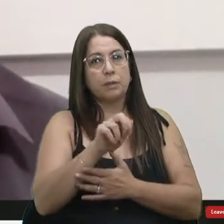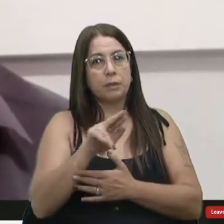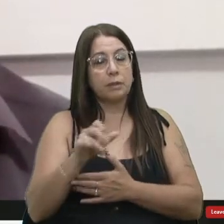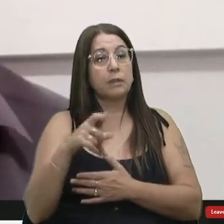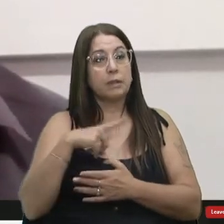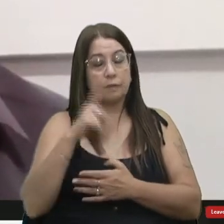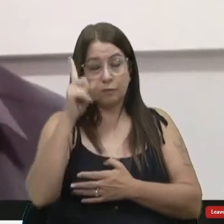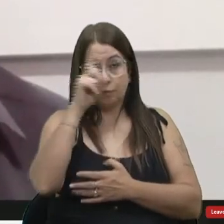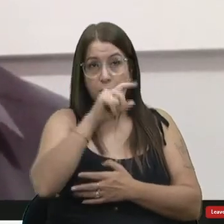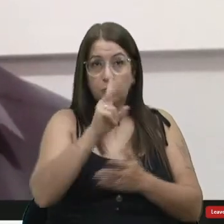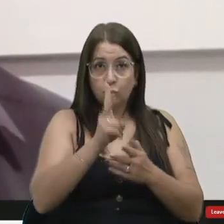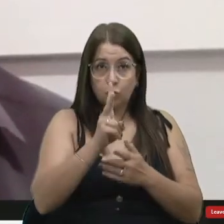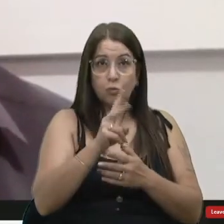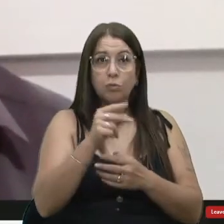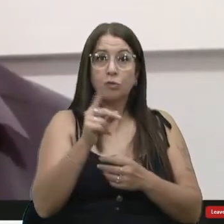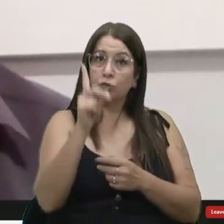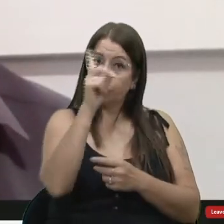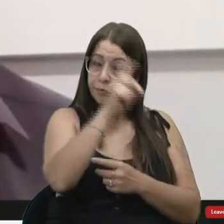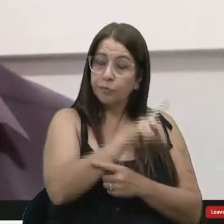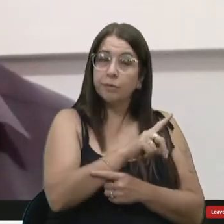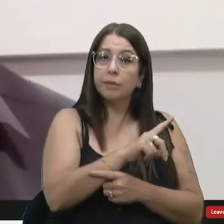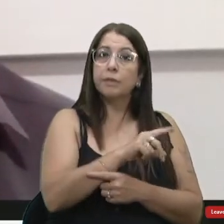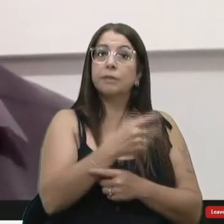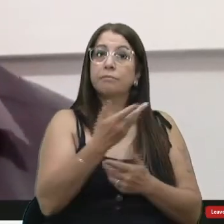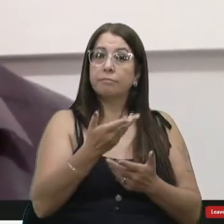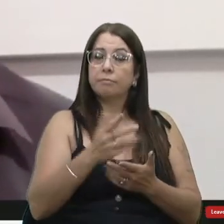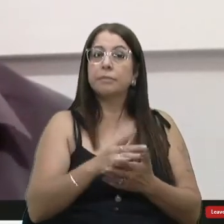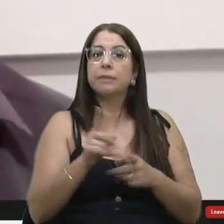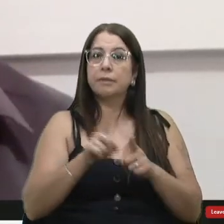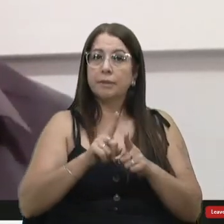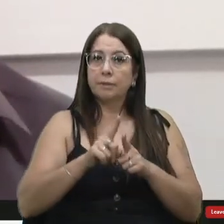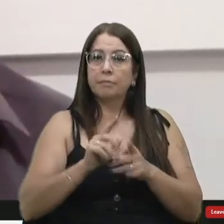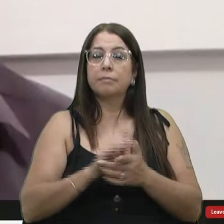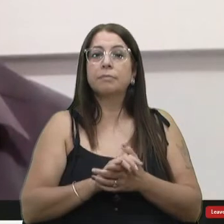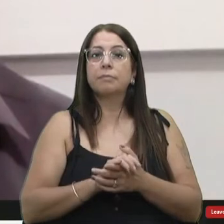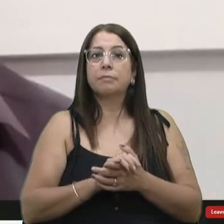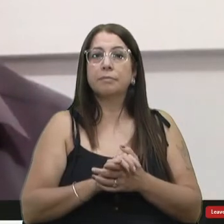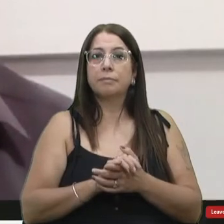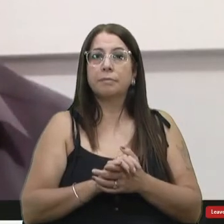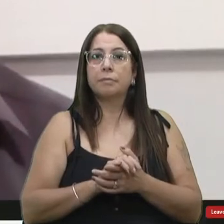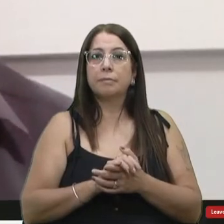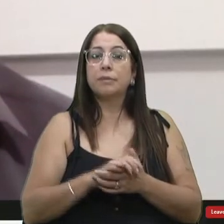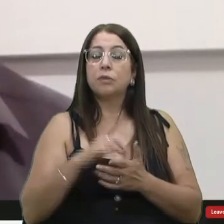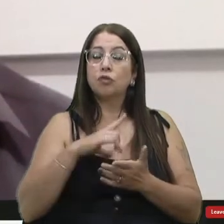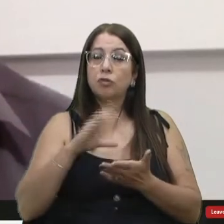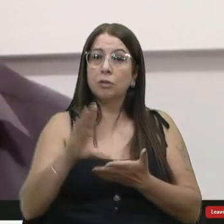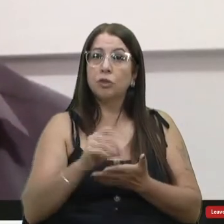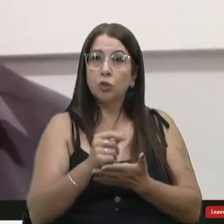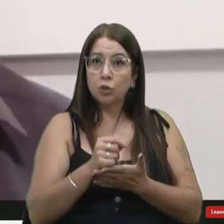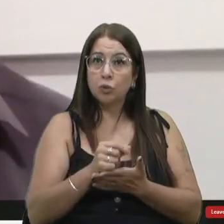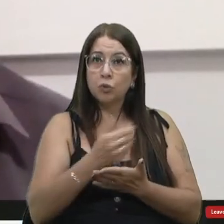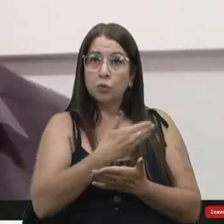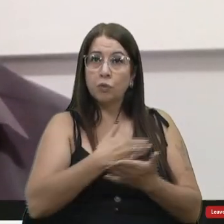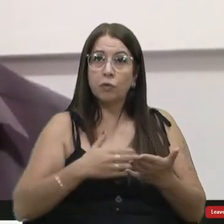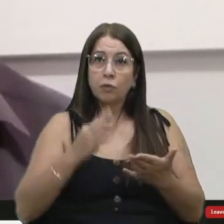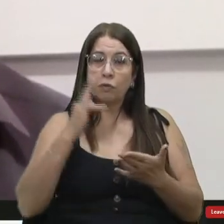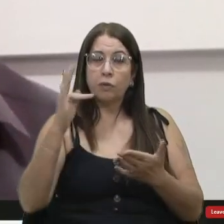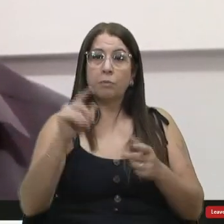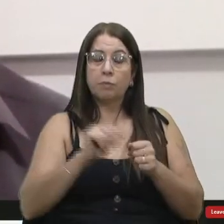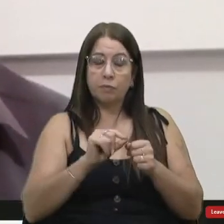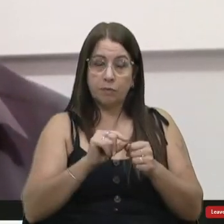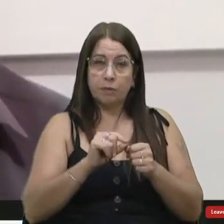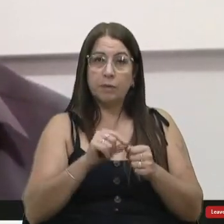dificuldades, continua com as algumas dificuldades, mas também tinha recurso do Governo Federal pra se fazer.